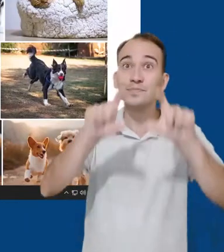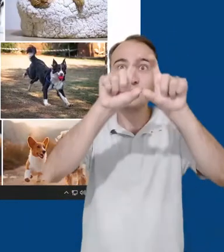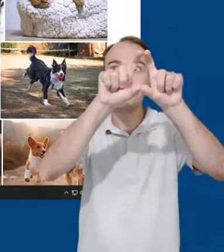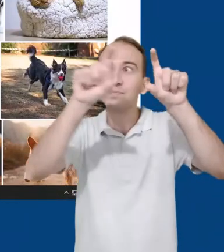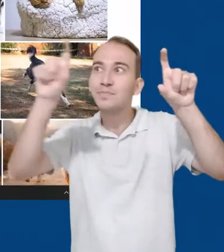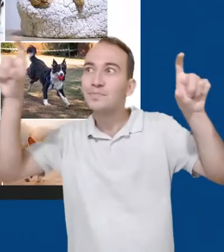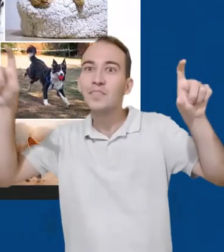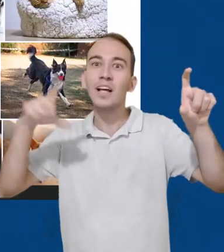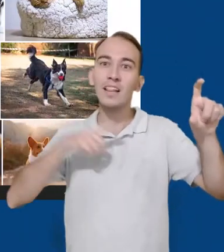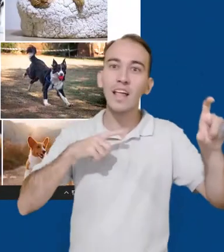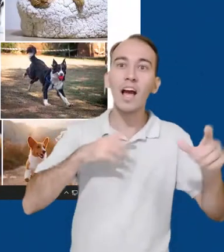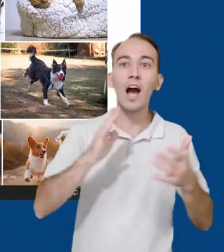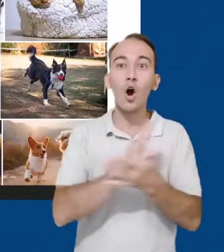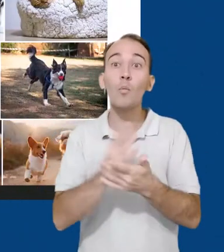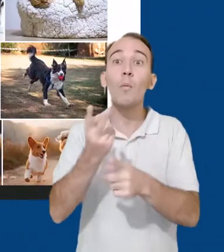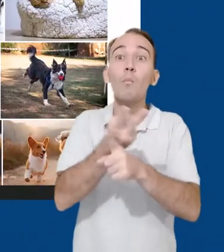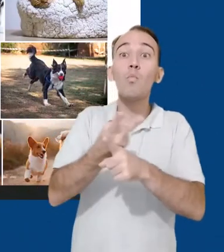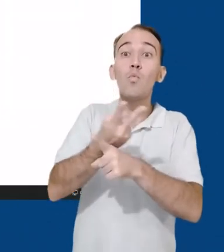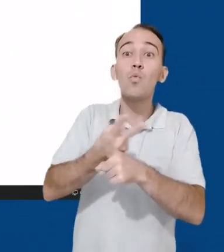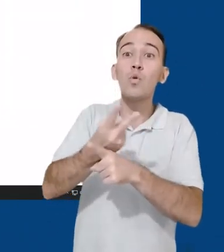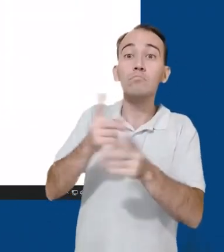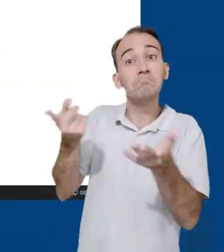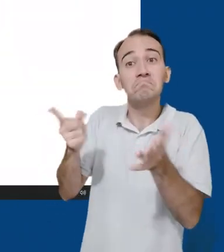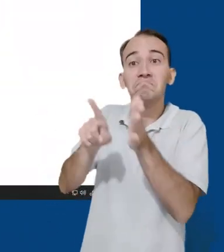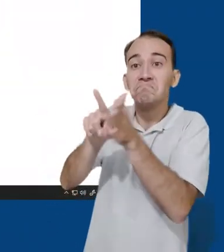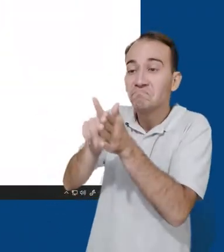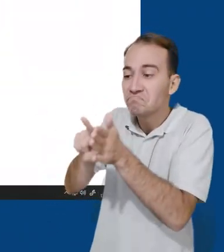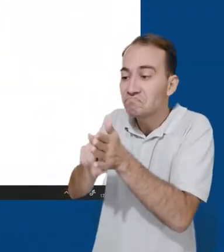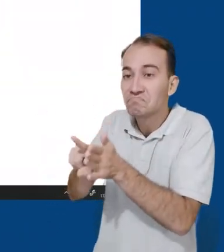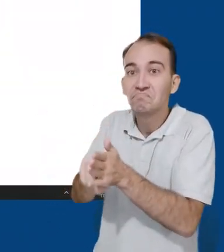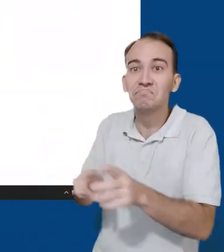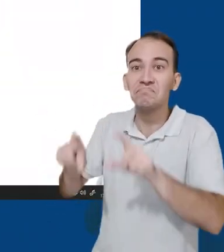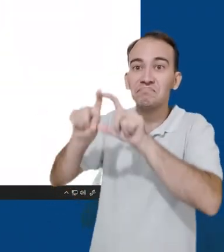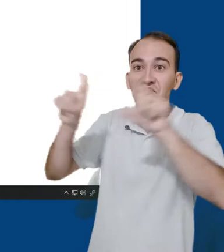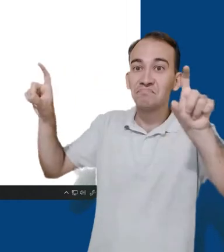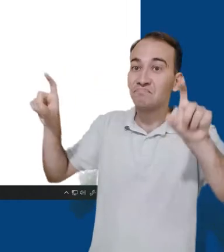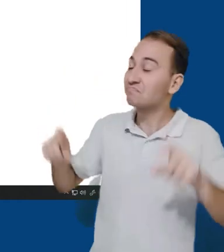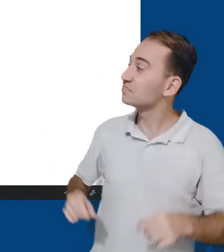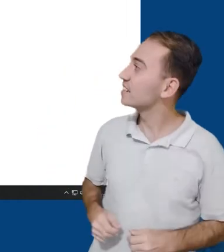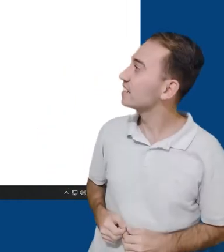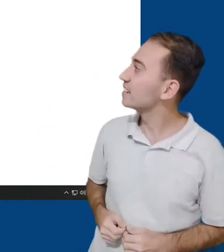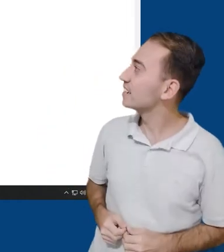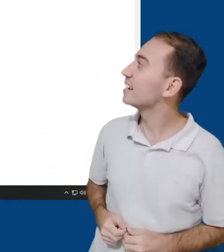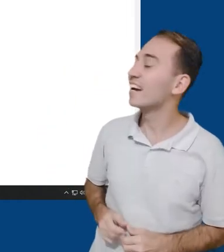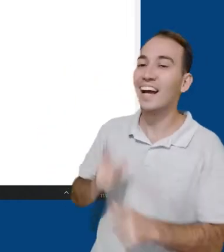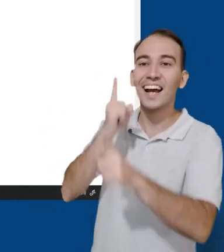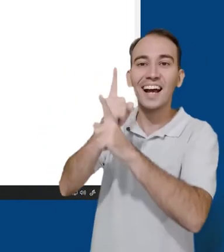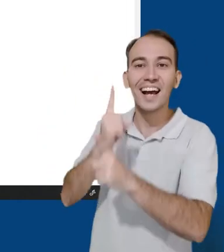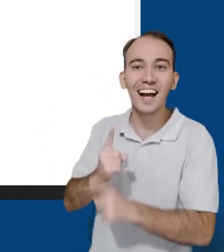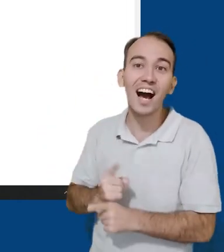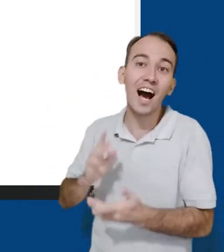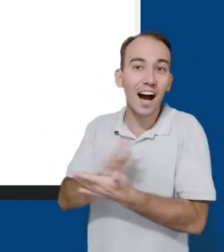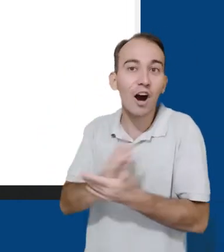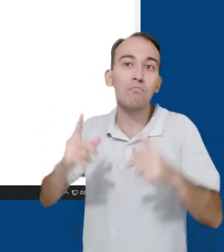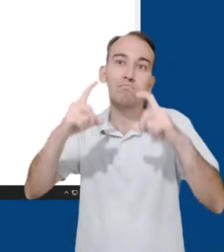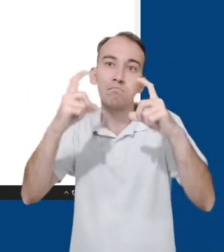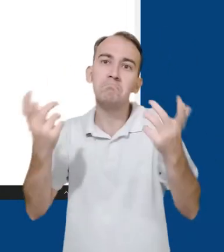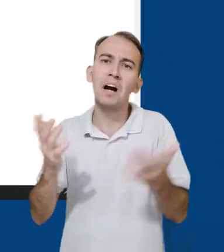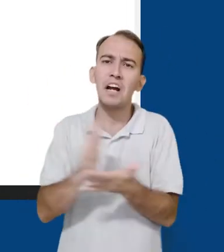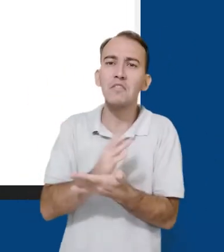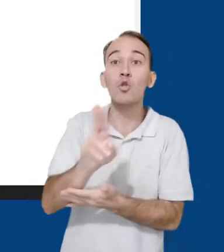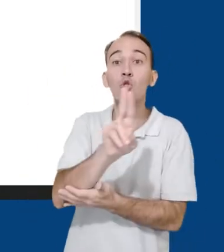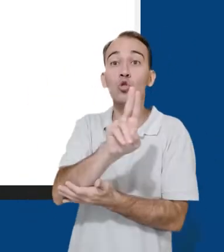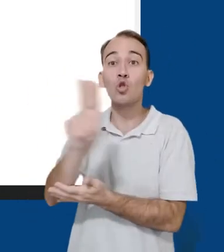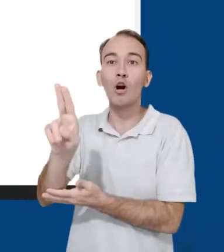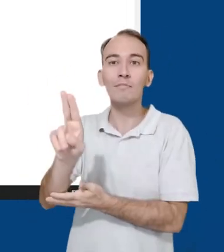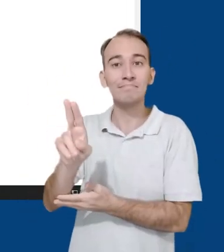Fotos, você tem o campo de busca, onde pode pesquisar pelas imagens. É possível encontrar as fotos pesquisando por nomes